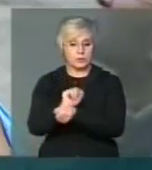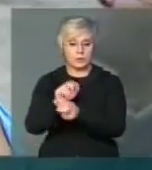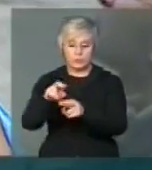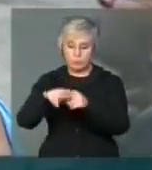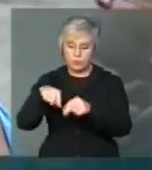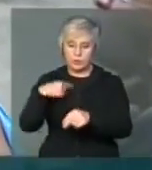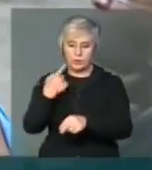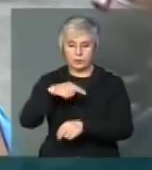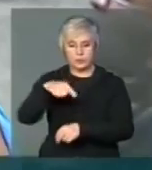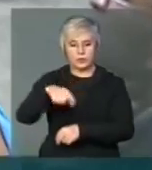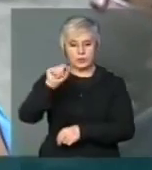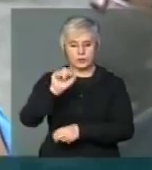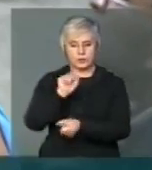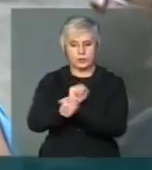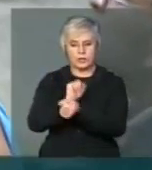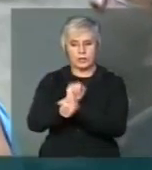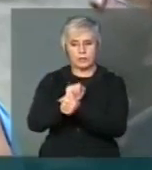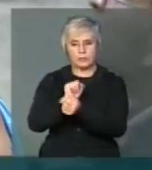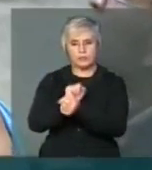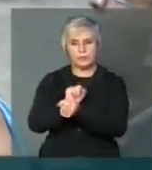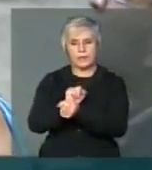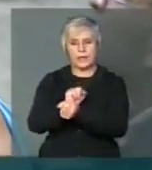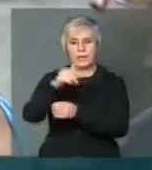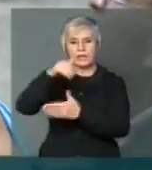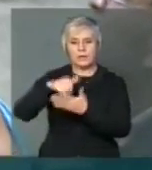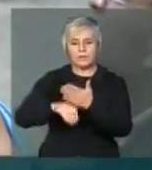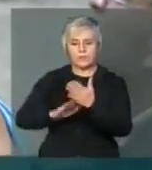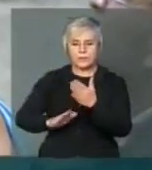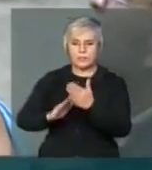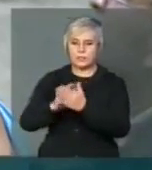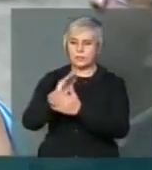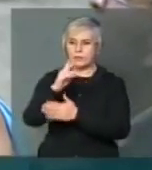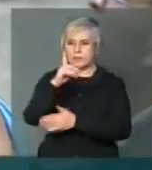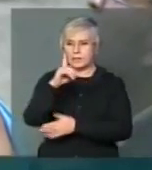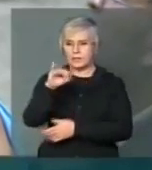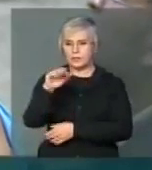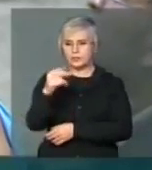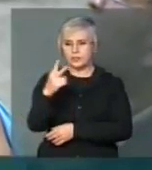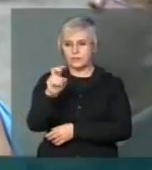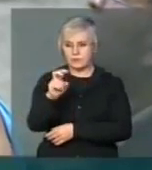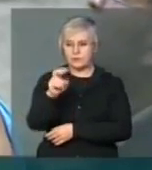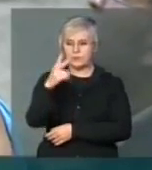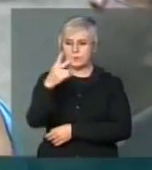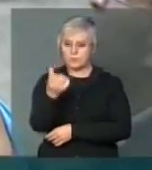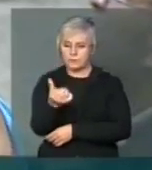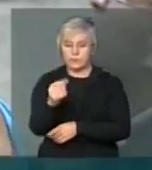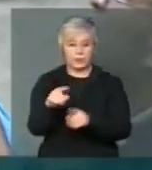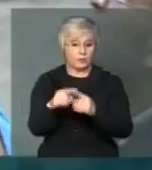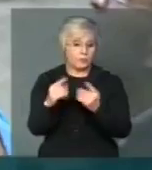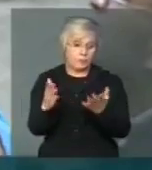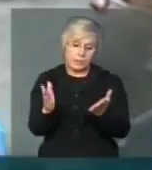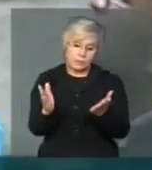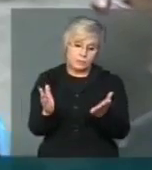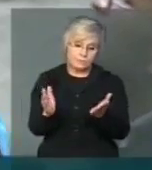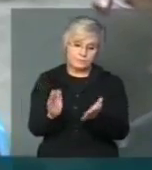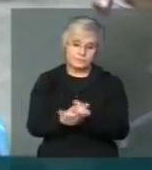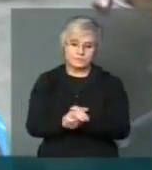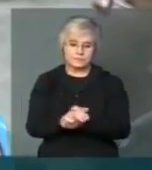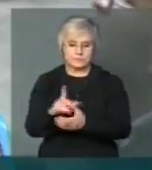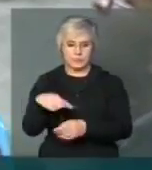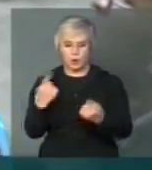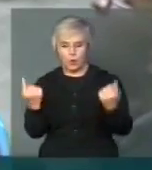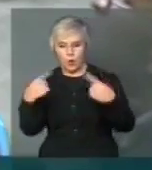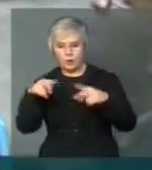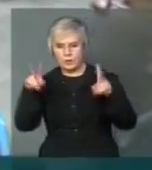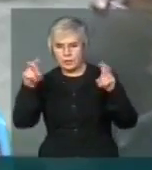esse encaminhamento de votar contra a pauta de hoje, mas não somos contra o mérito